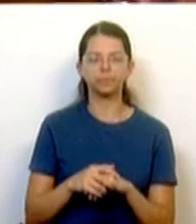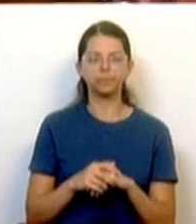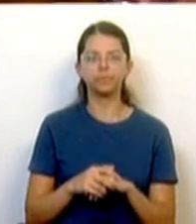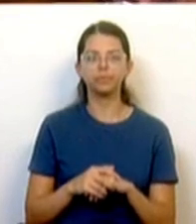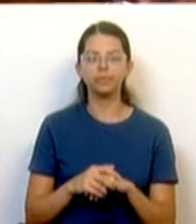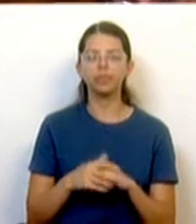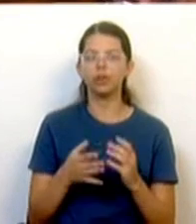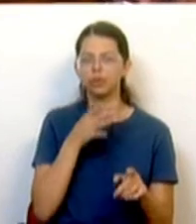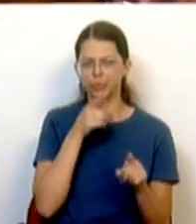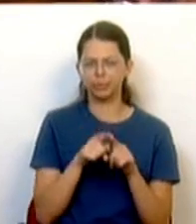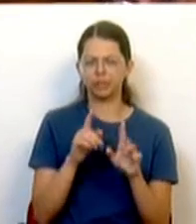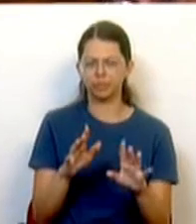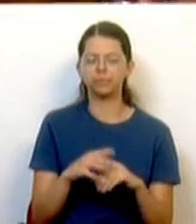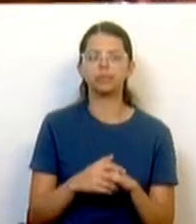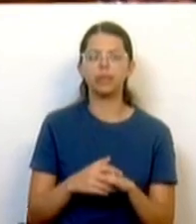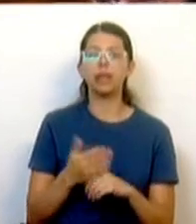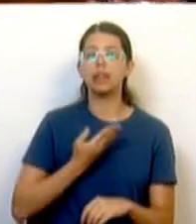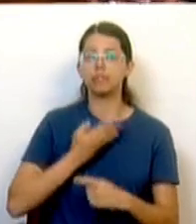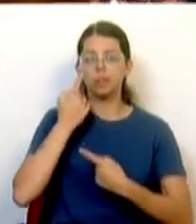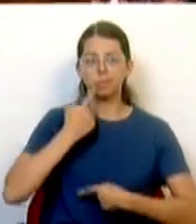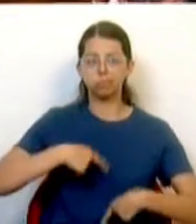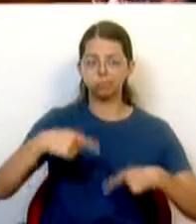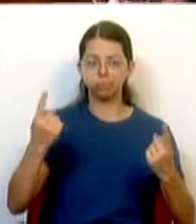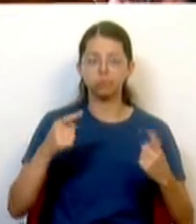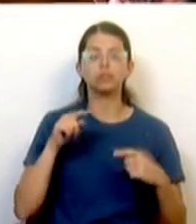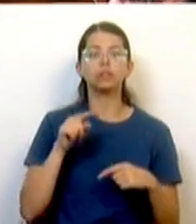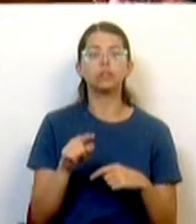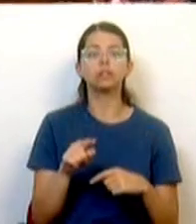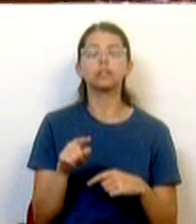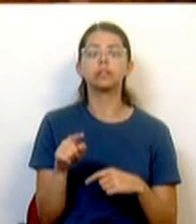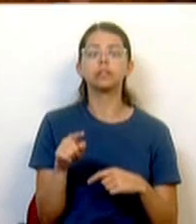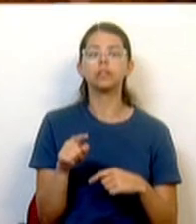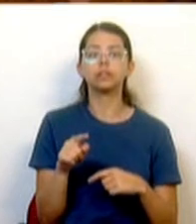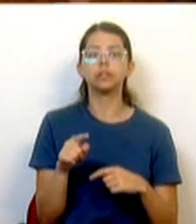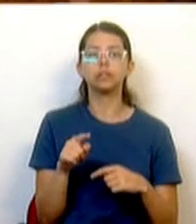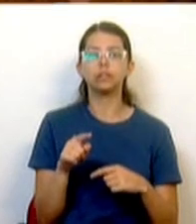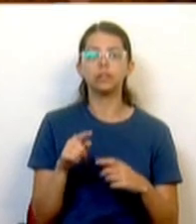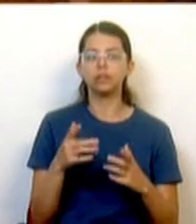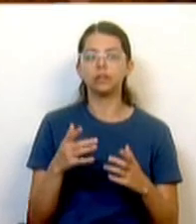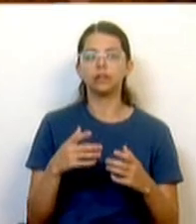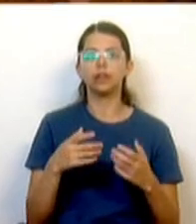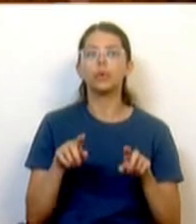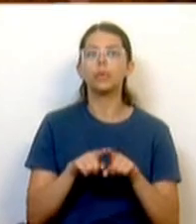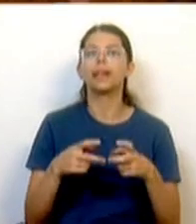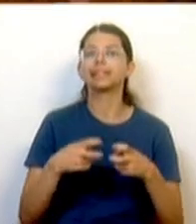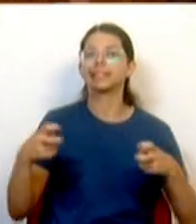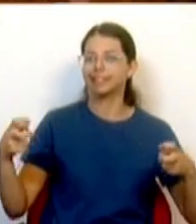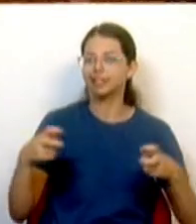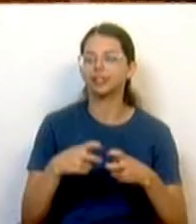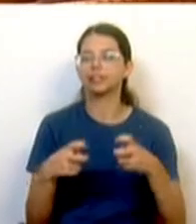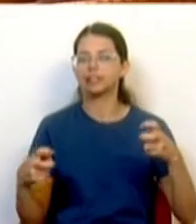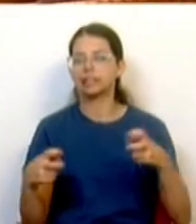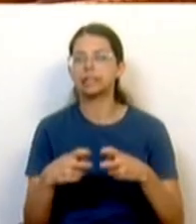Sr. Deputado, consideram que a dívida pública é indefinidamente ou infinitamente elástica e que pode ser